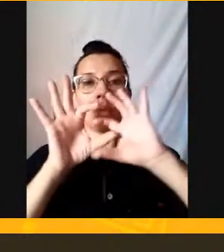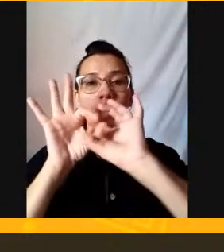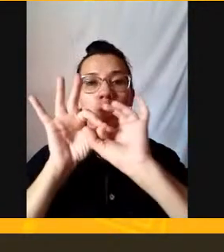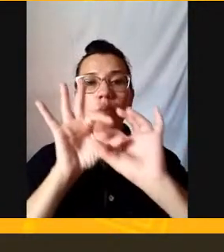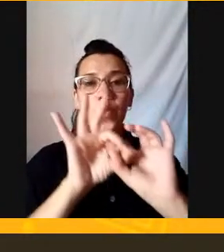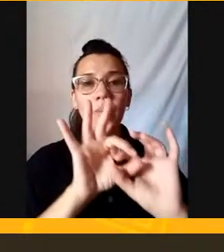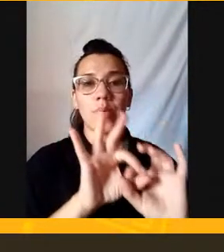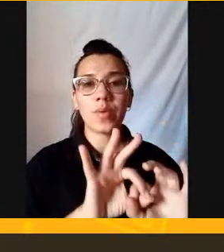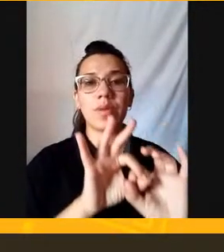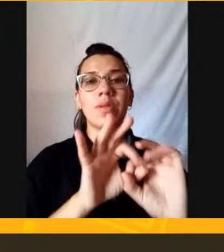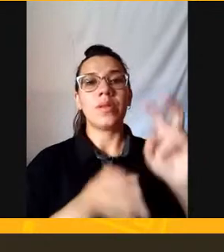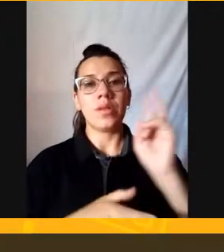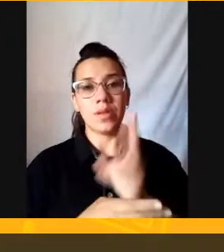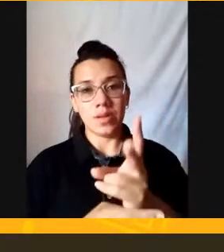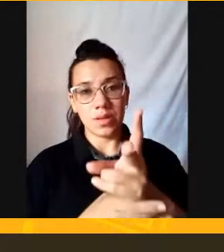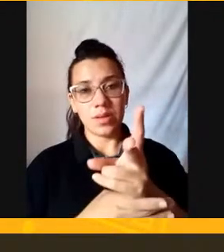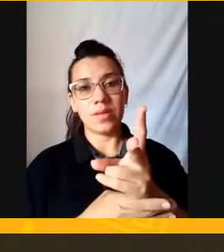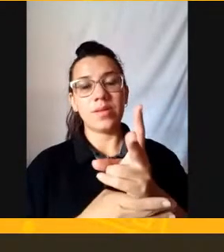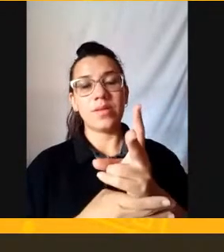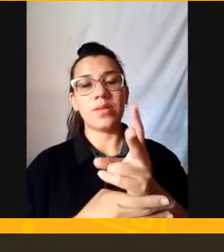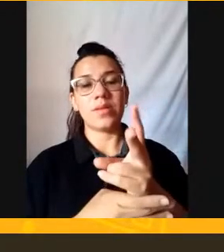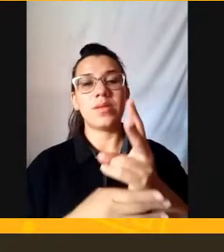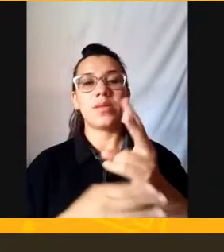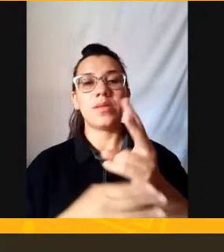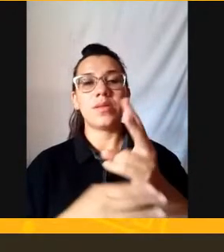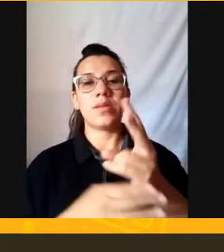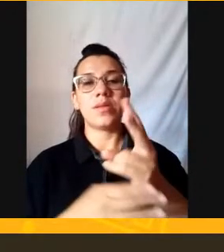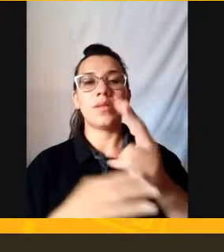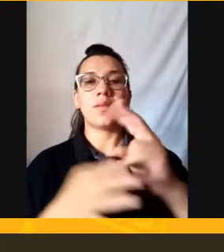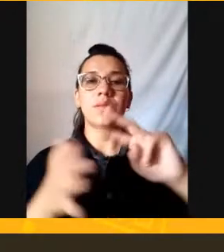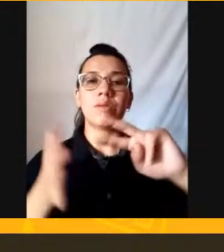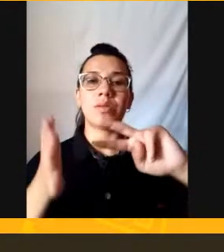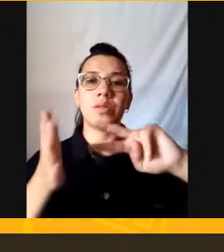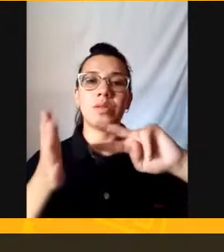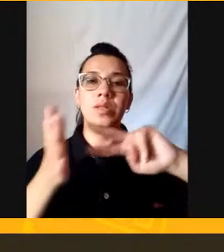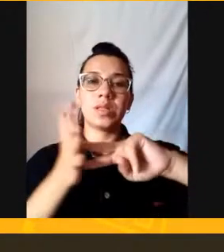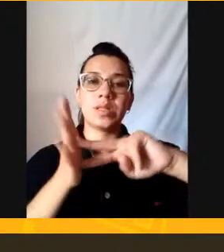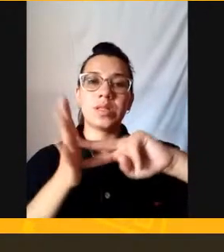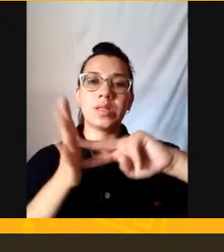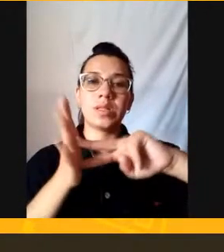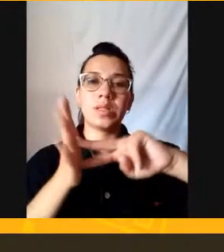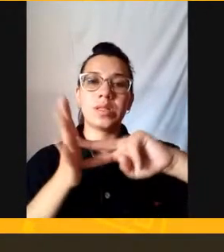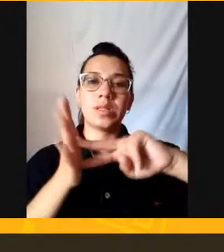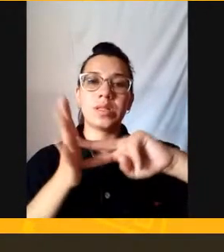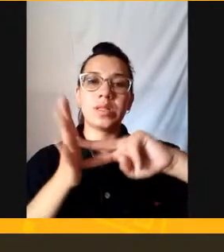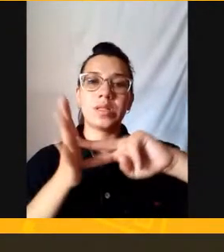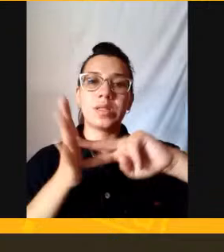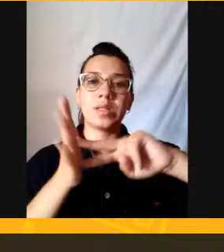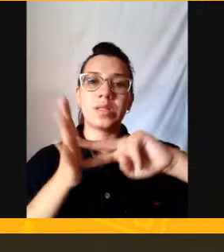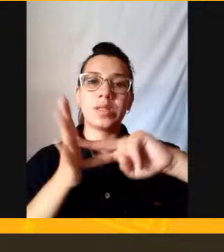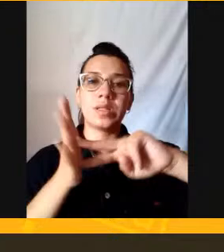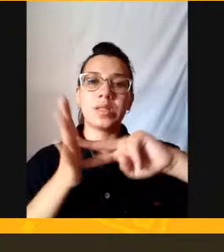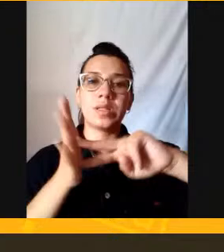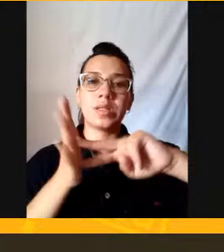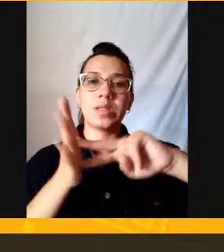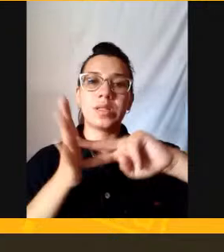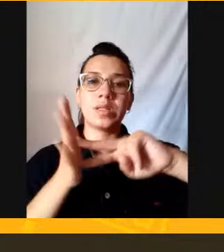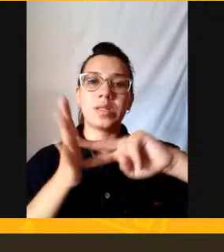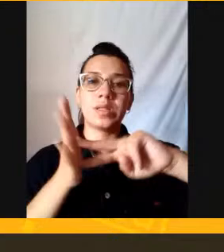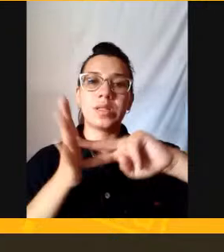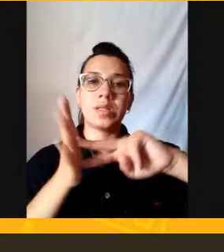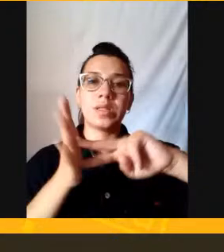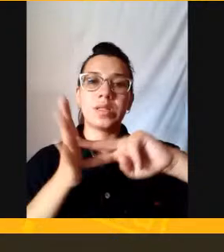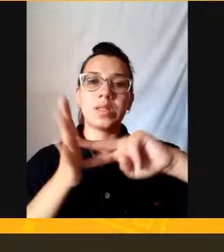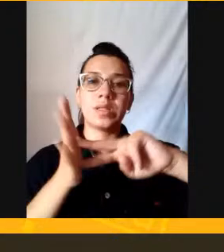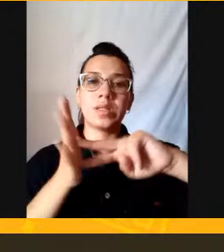no exame Do ensino médio No Enem As respostas Geralmente Elas estão Nas próprias